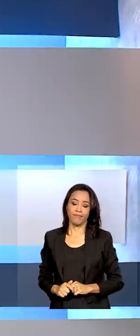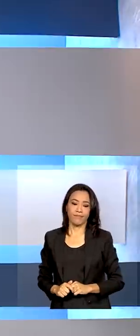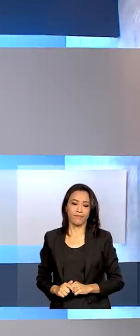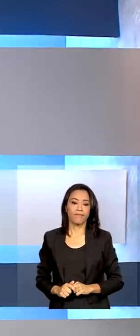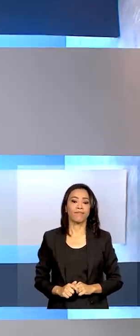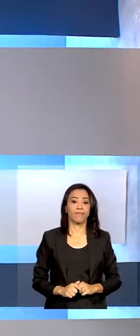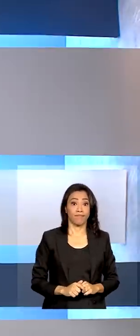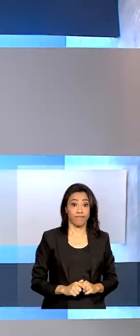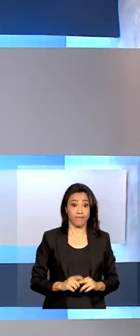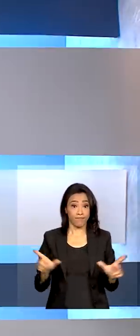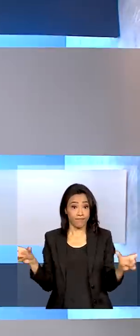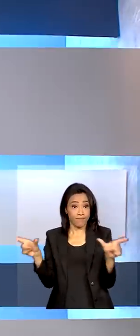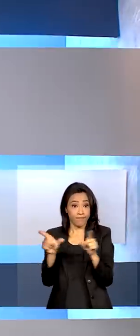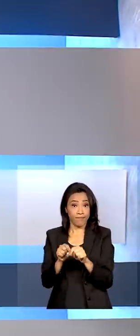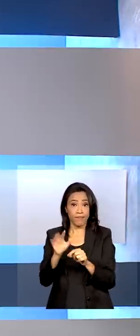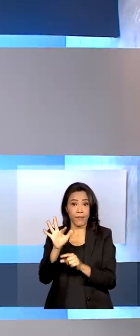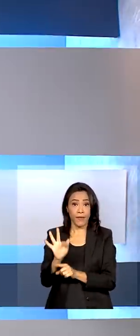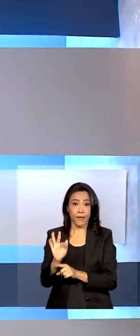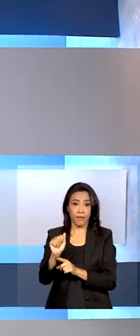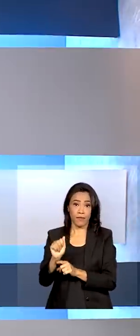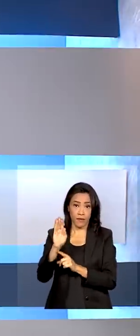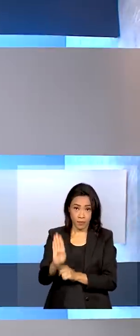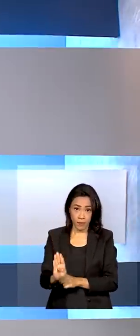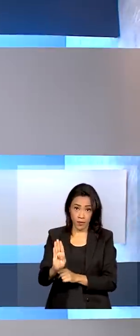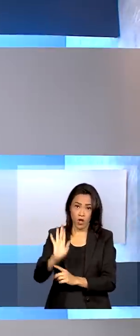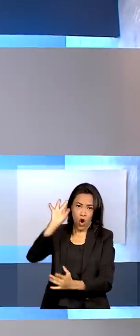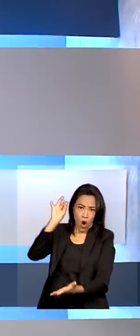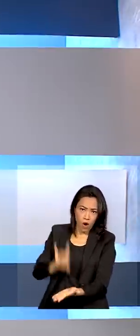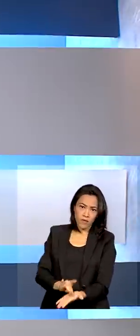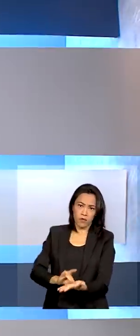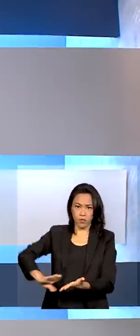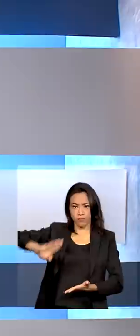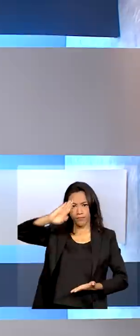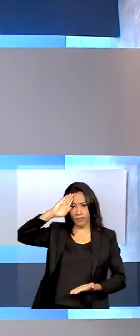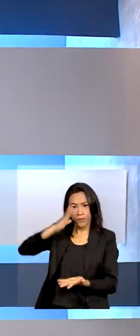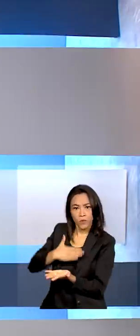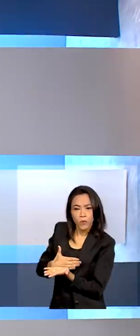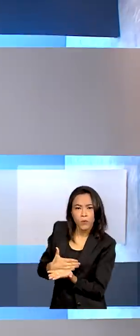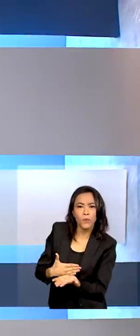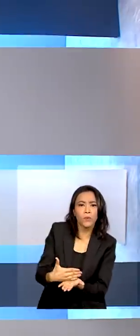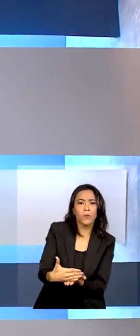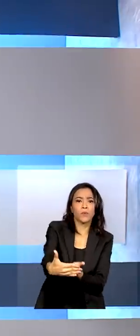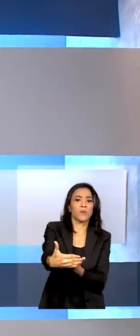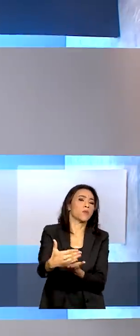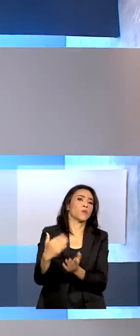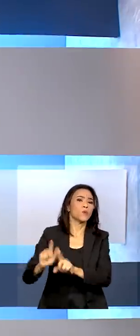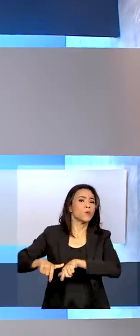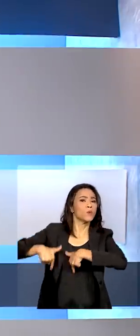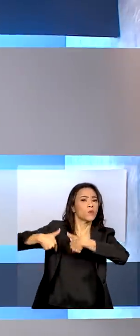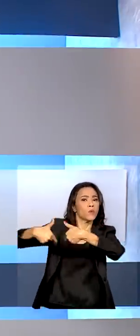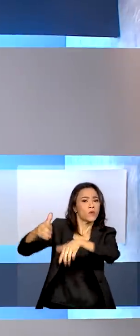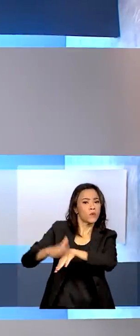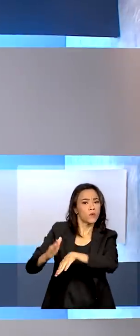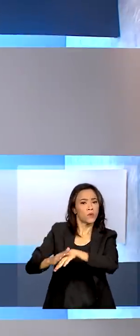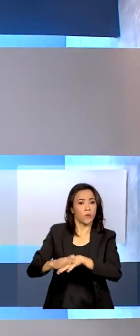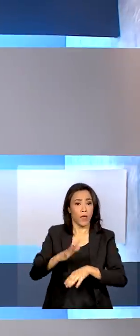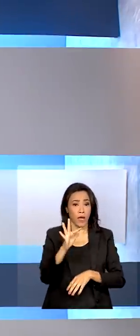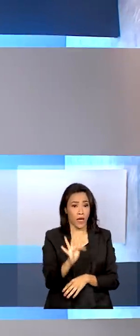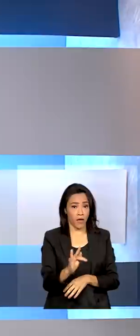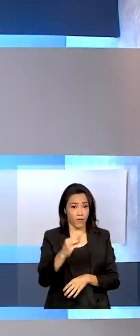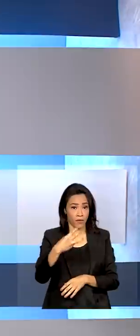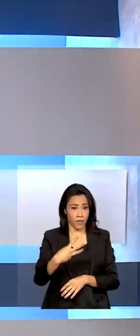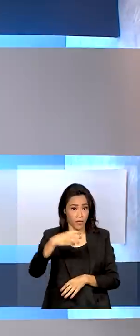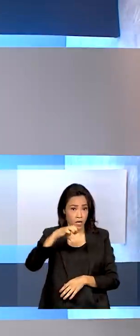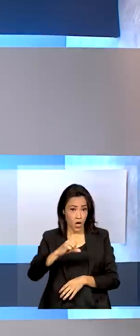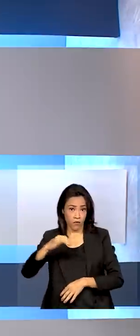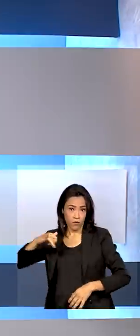A Força Aérea Brasileira deu início, oficialmente, às atividades operacionais dos caças F-39